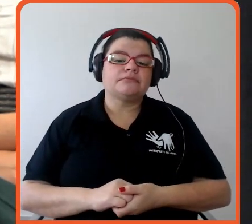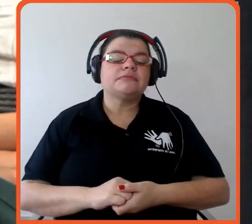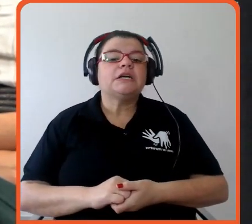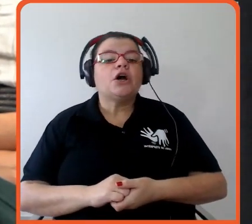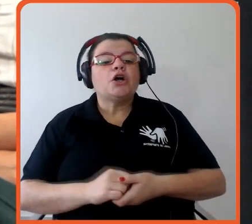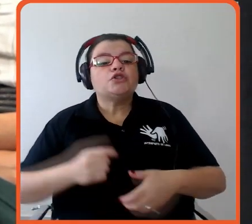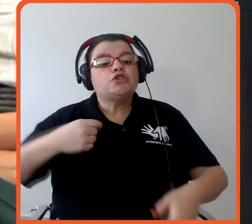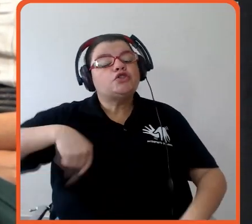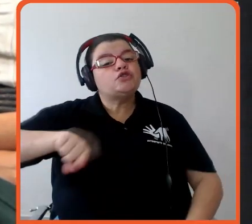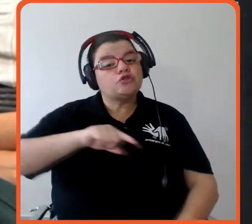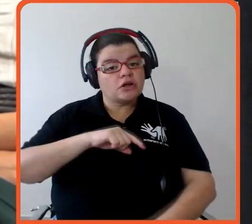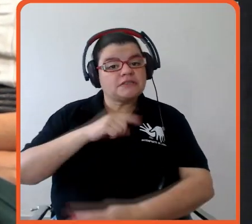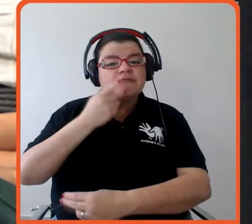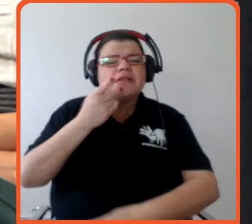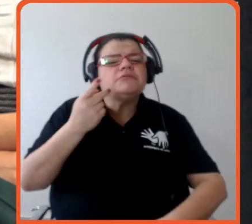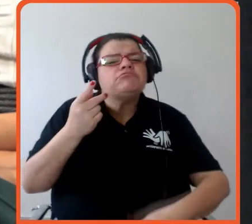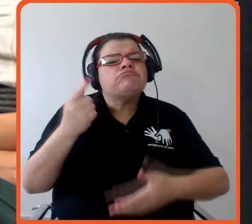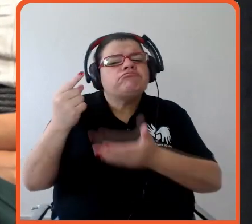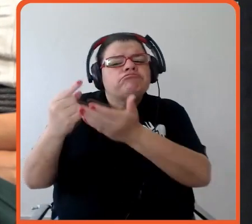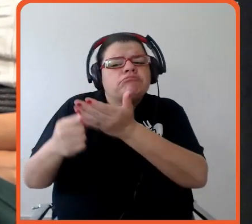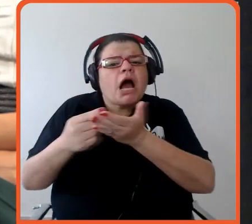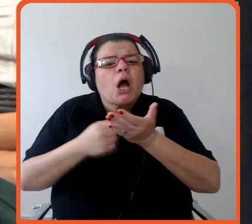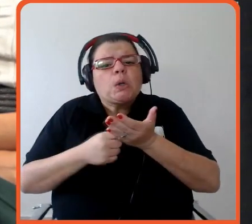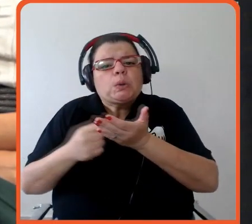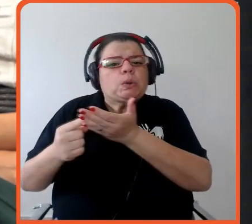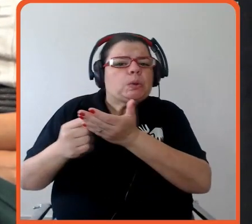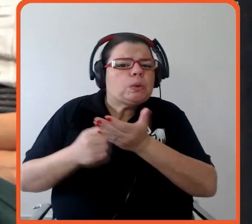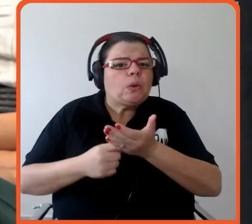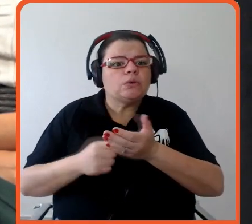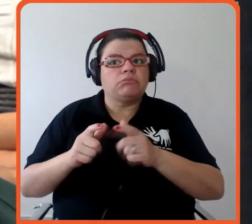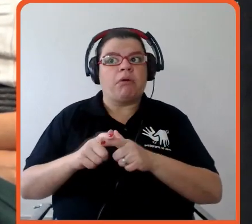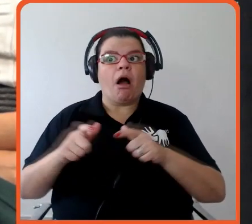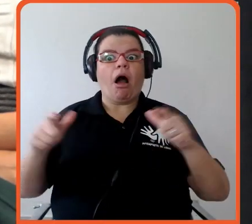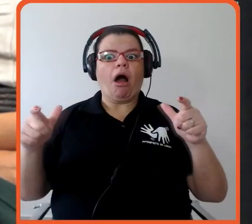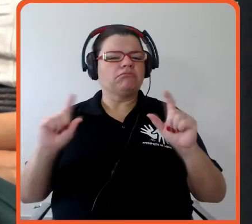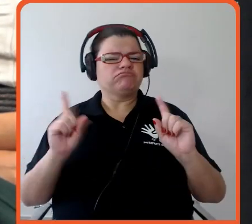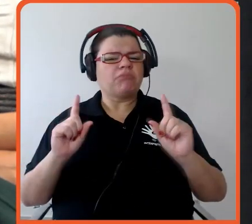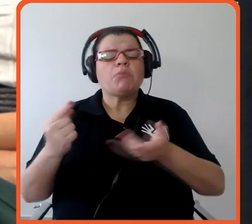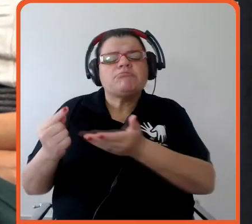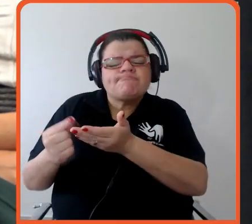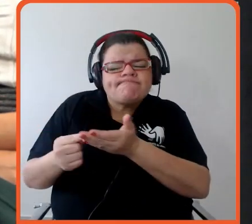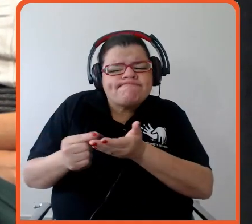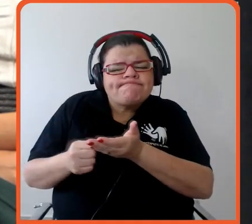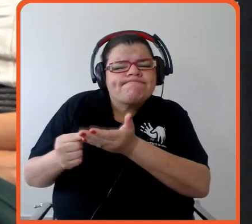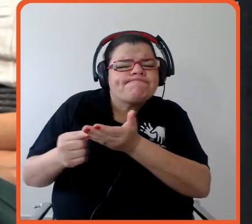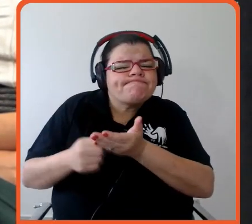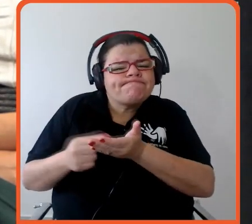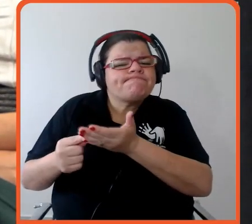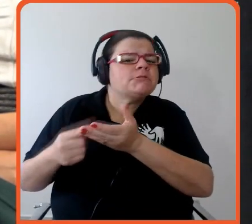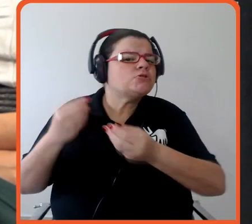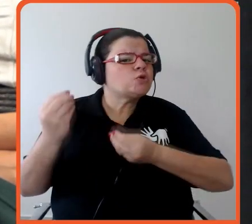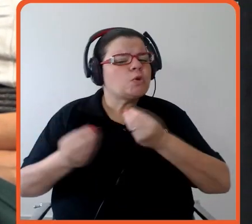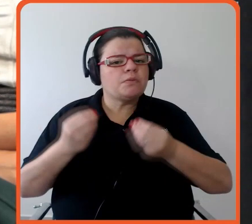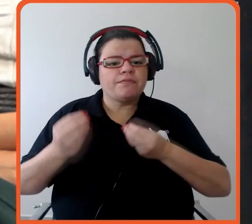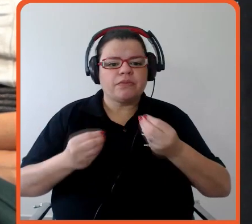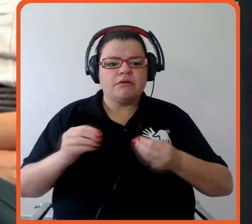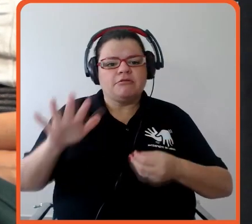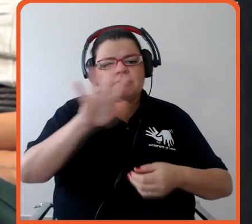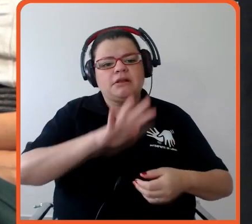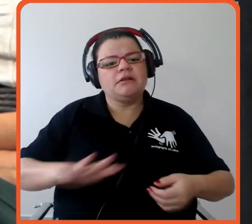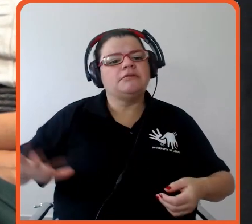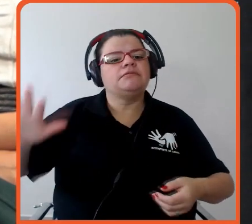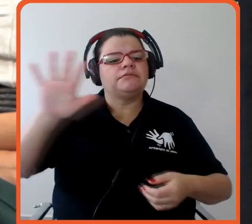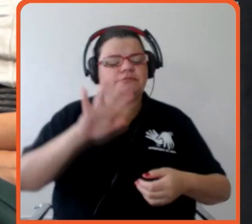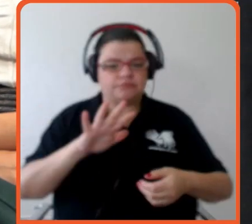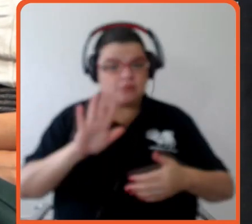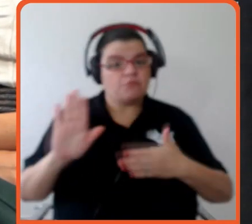sobre os mini-acordos, né, que eles não fazem, eles não estão no âmbito ali do Pacto de Clima de Glasgow, mas foram fechados ali